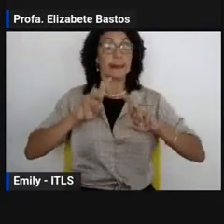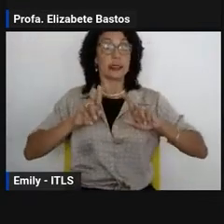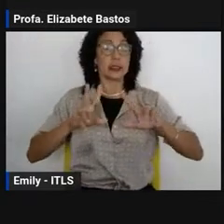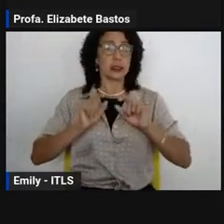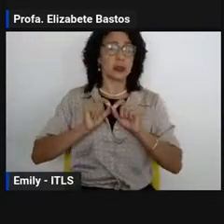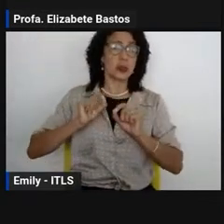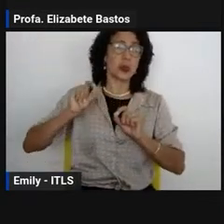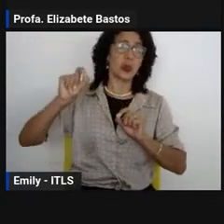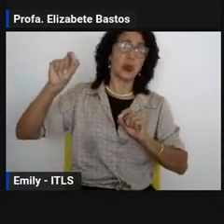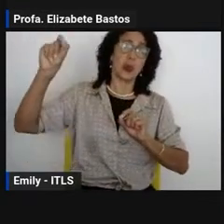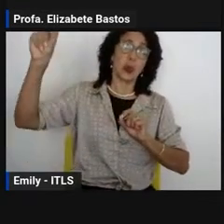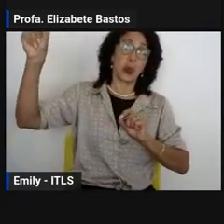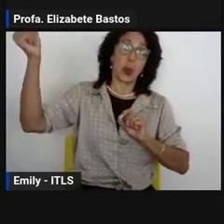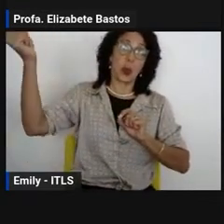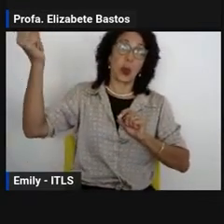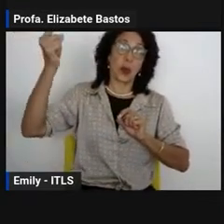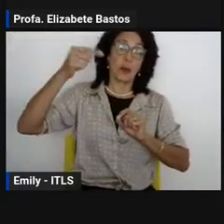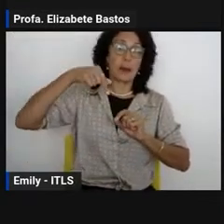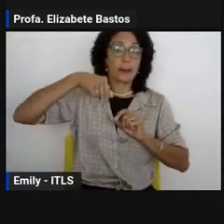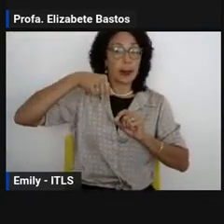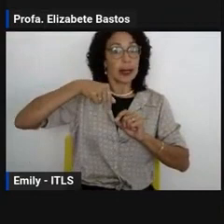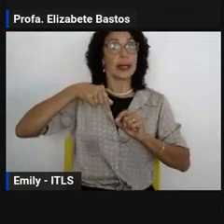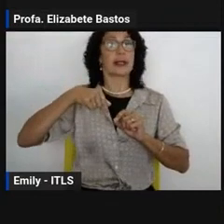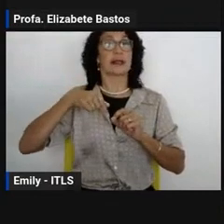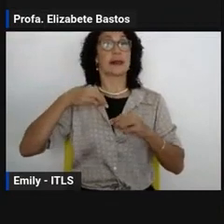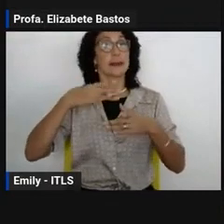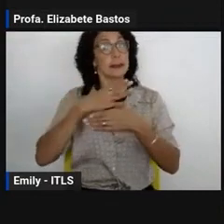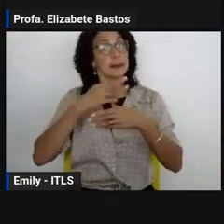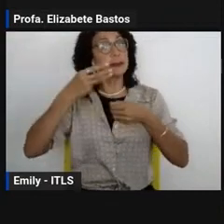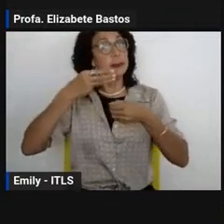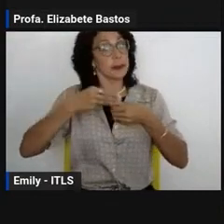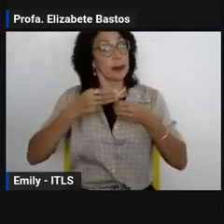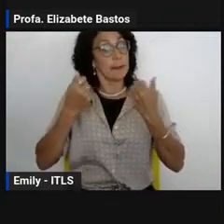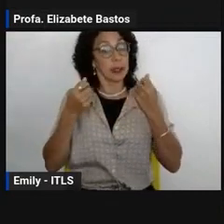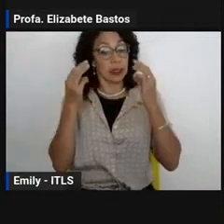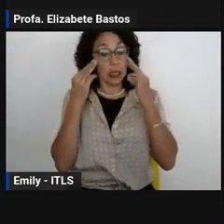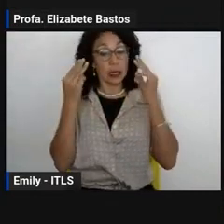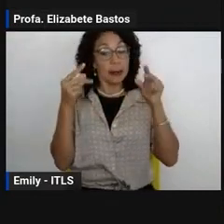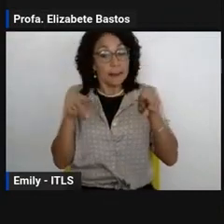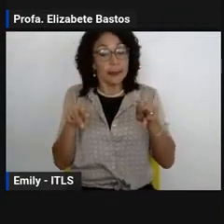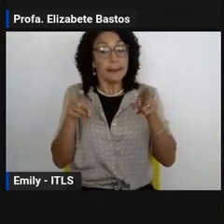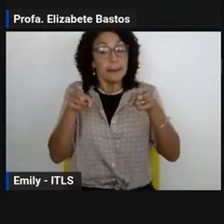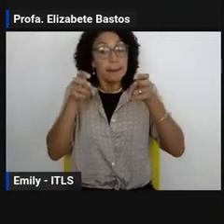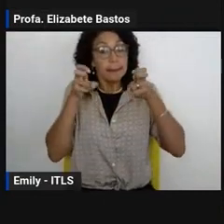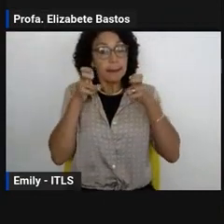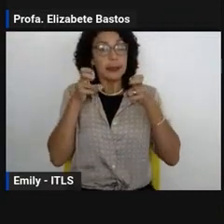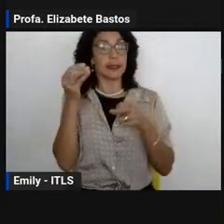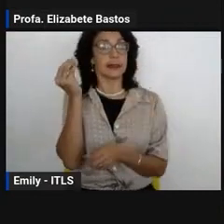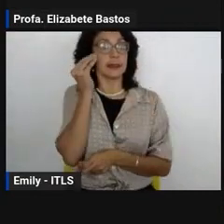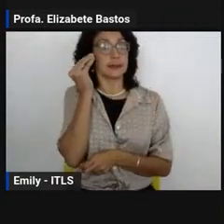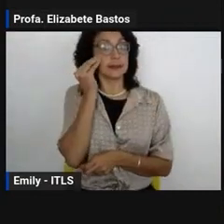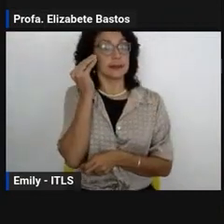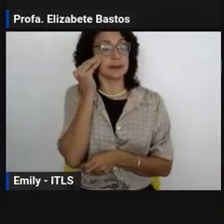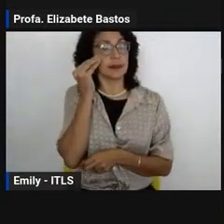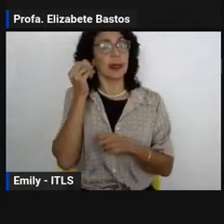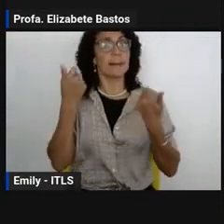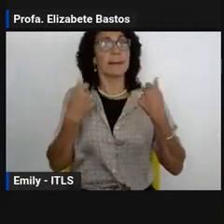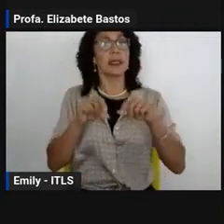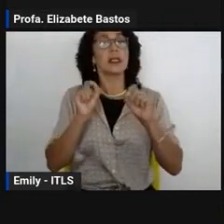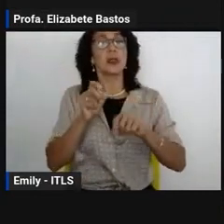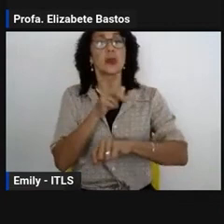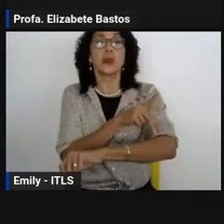entende que é importante ter um olhar atento às vivências e experiências pedagógicas